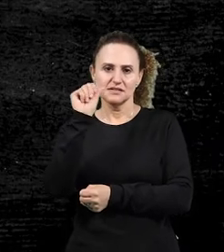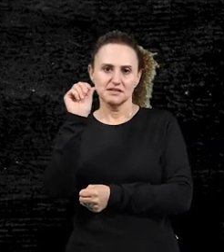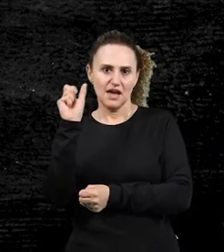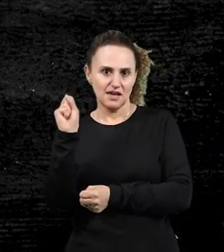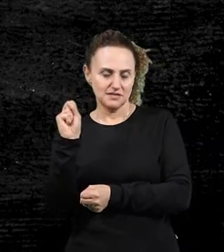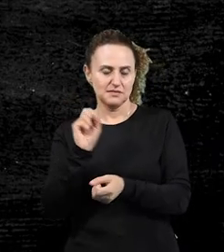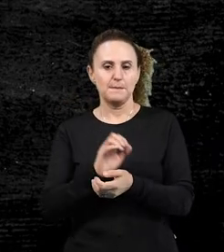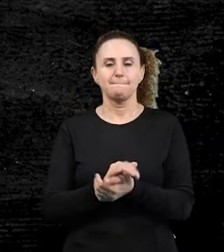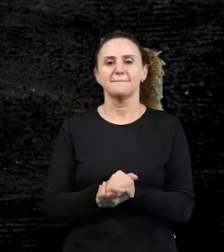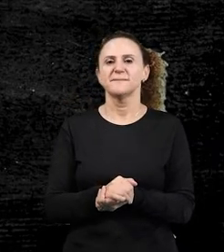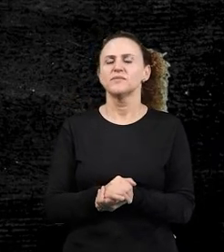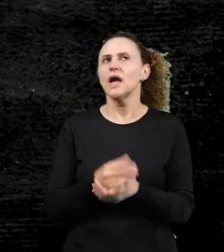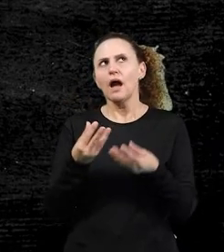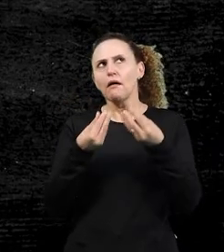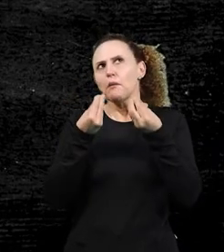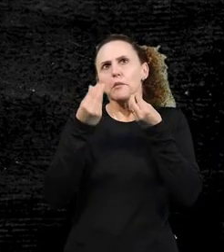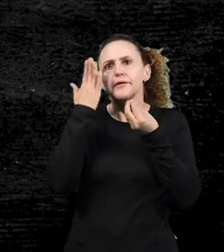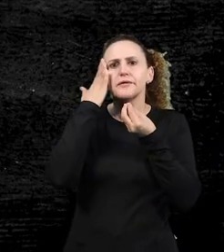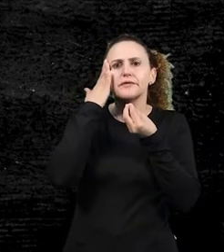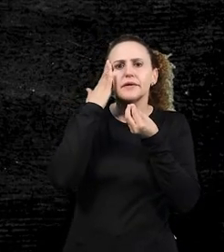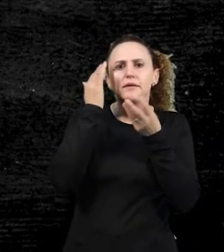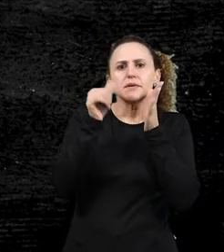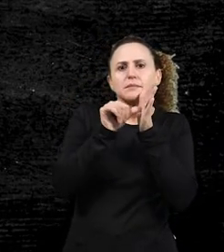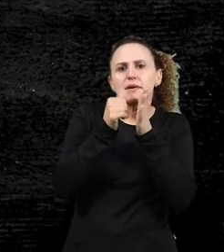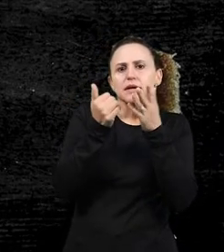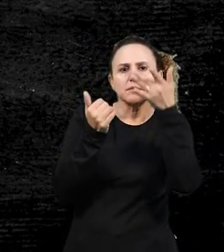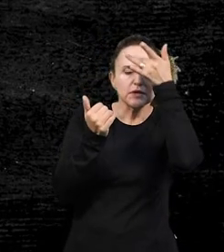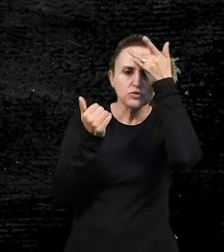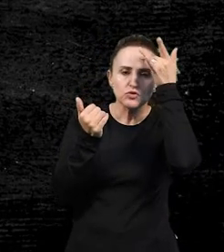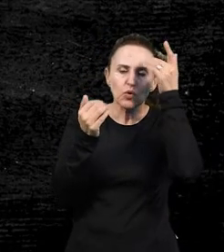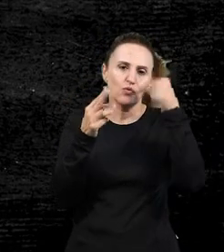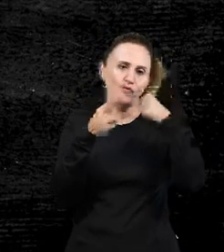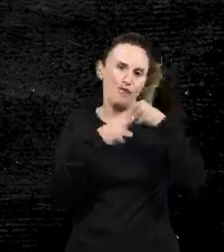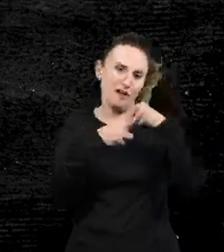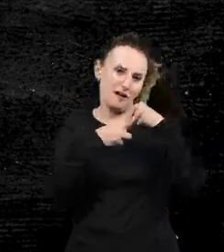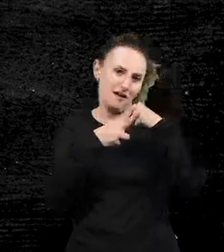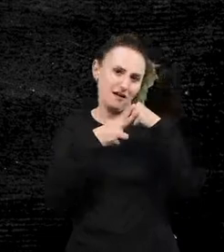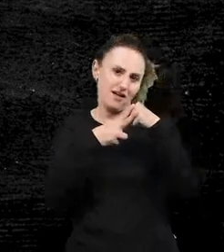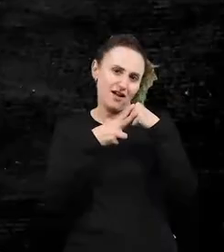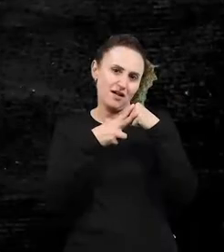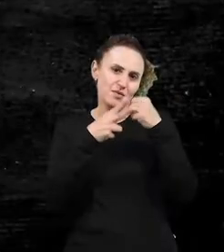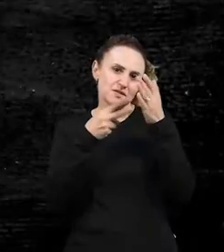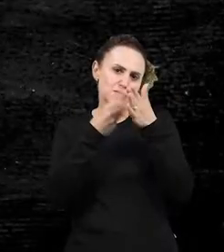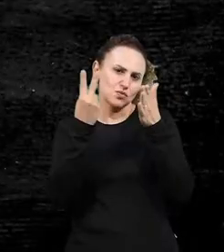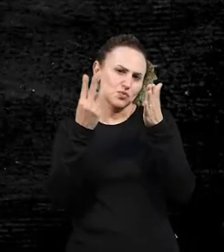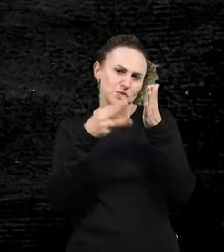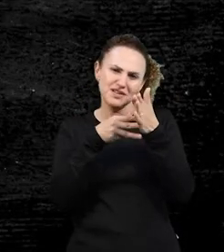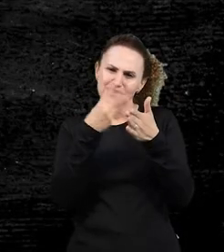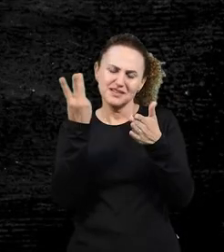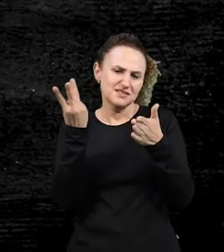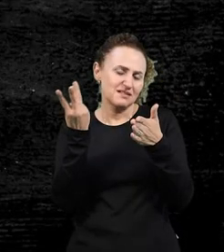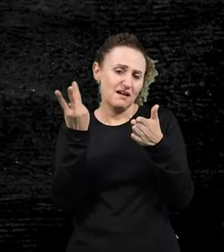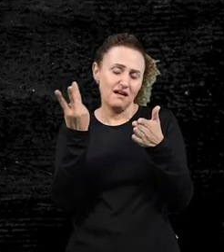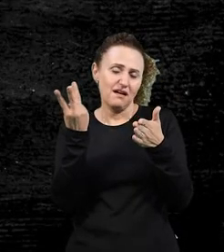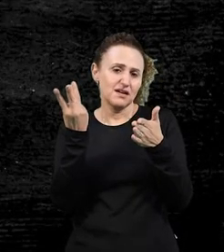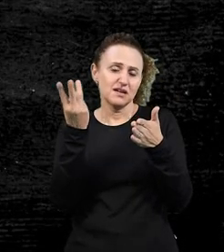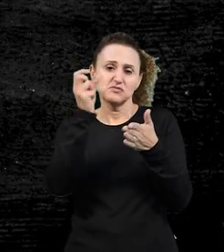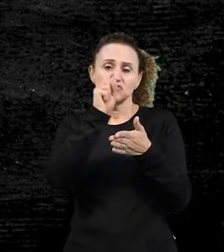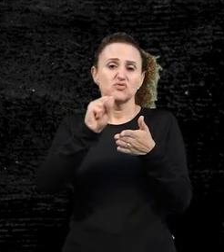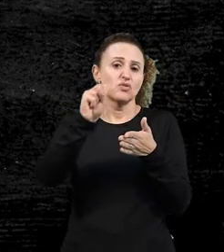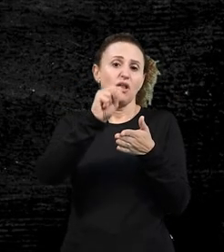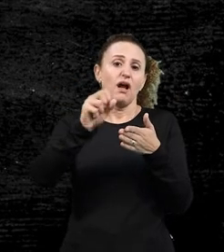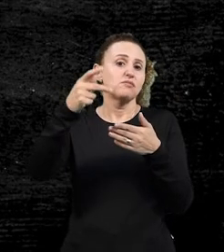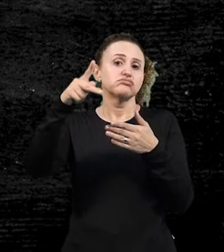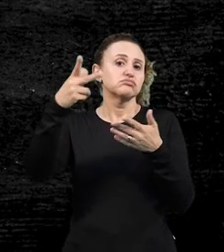como que eu sei que está na primeira pessoa um verbo? Como que eu sei que está na segunda? Na terceira? Do singular? Do plural?